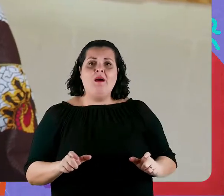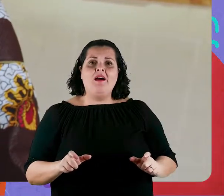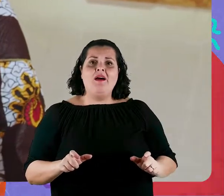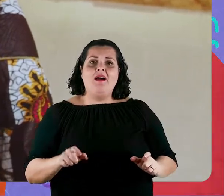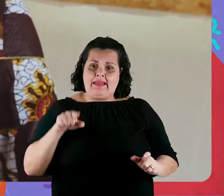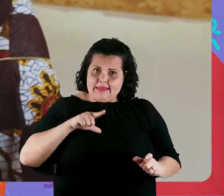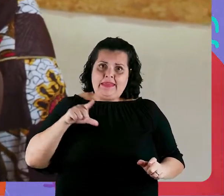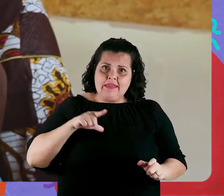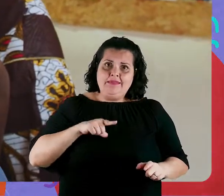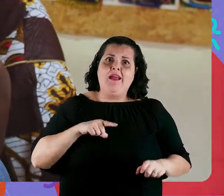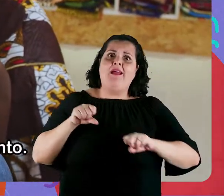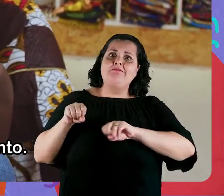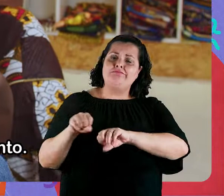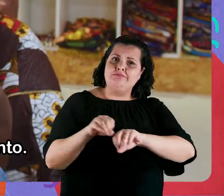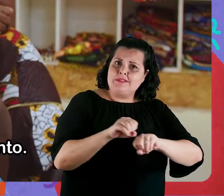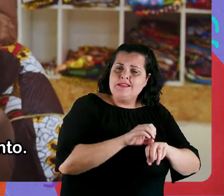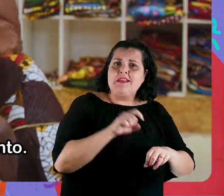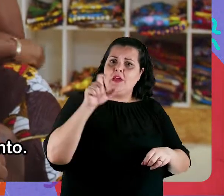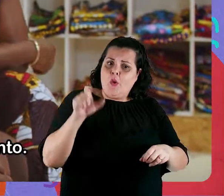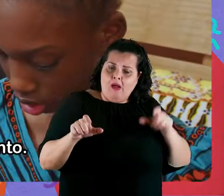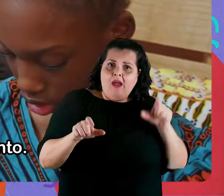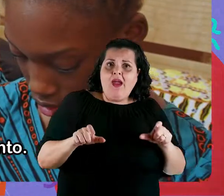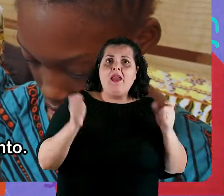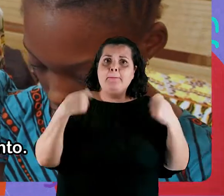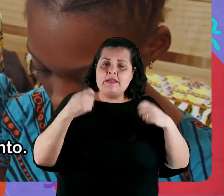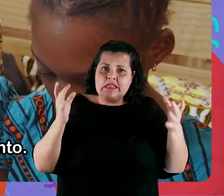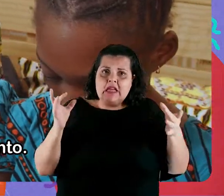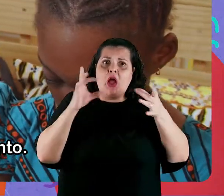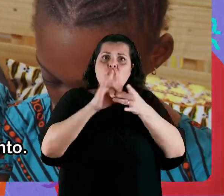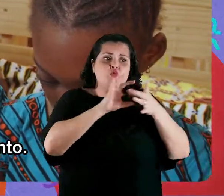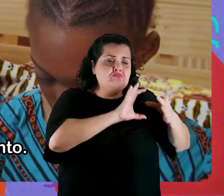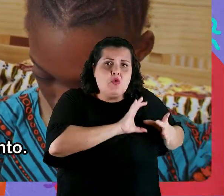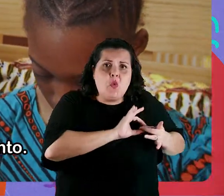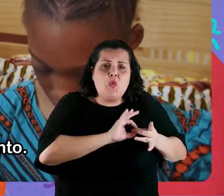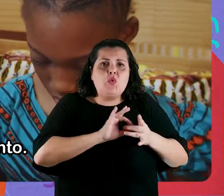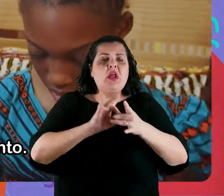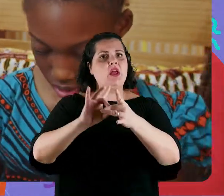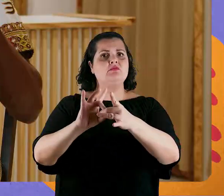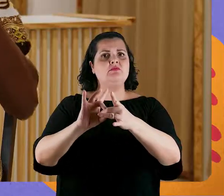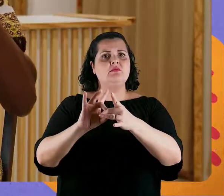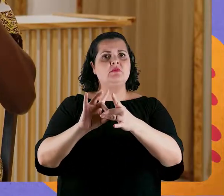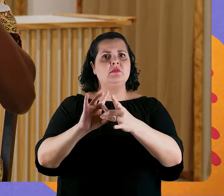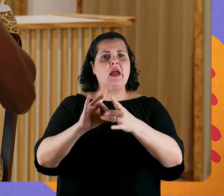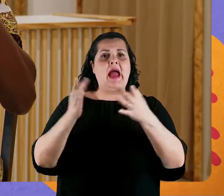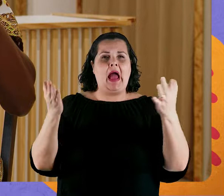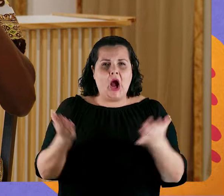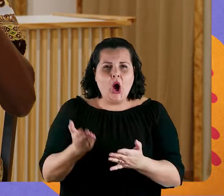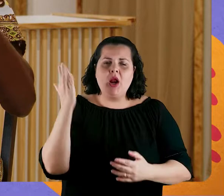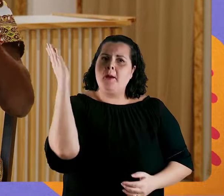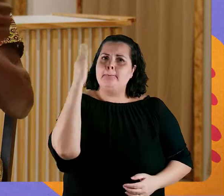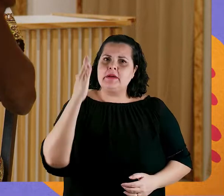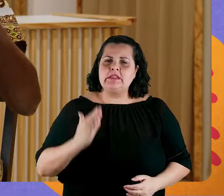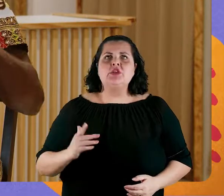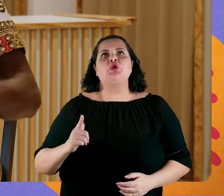que têm que fazer parte do contexto das pessoas que estão tendo acesso ao conhecimento. O Brasil está num